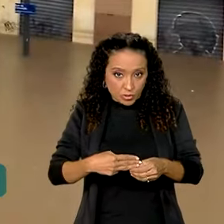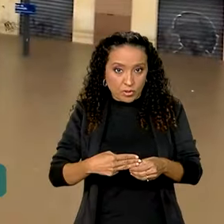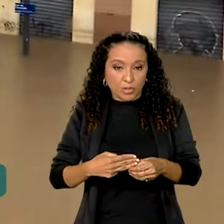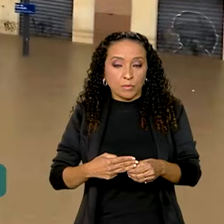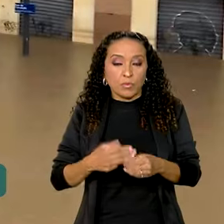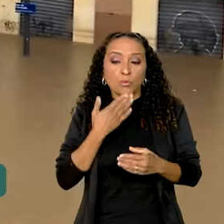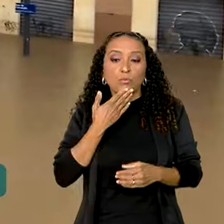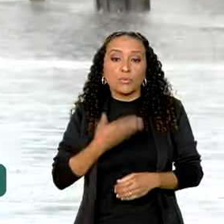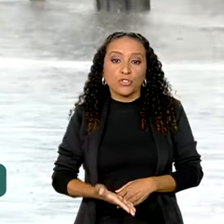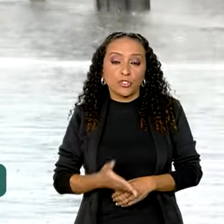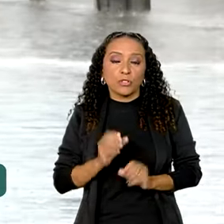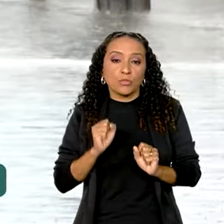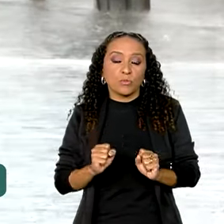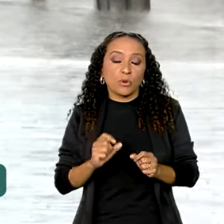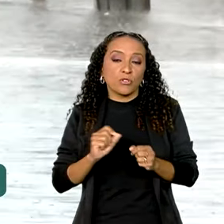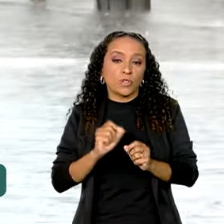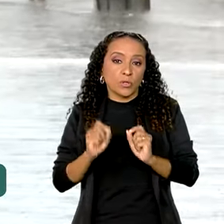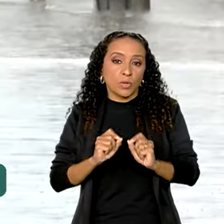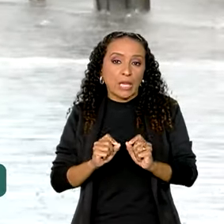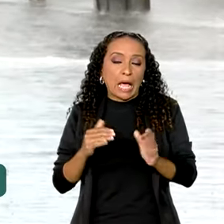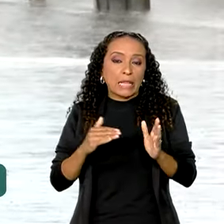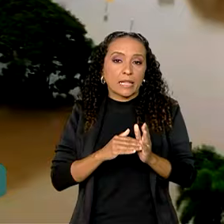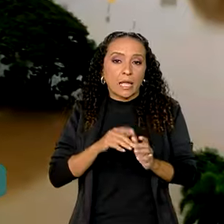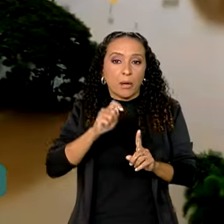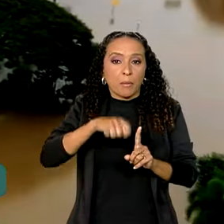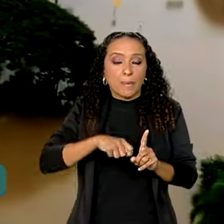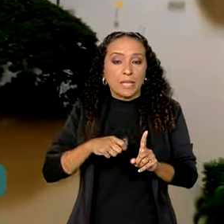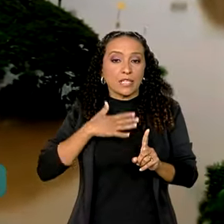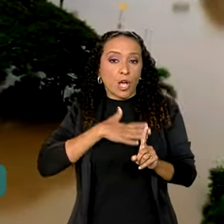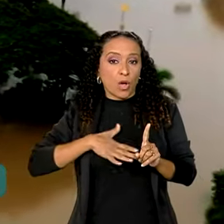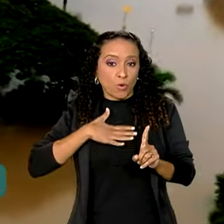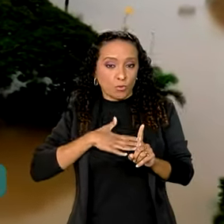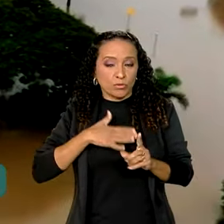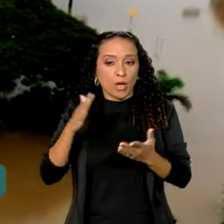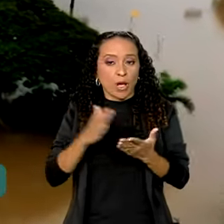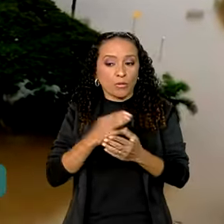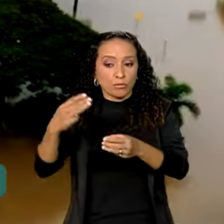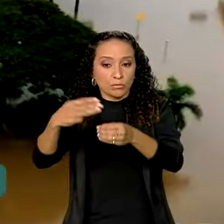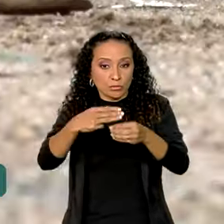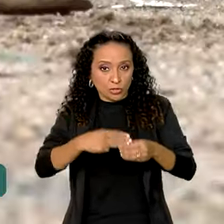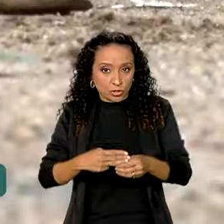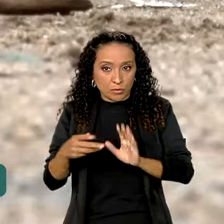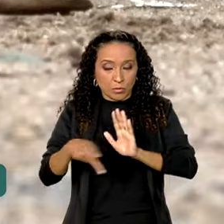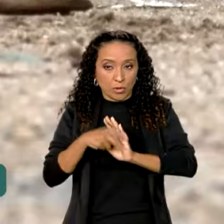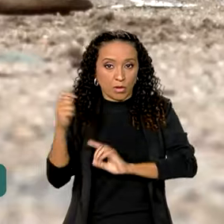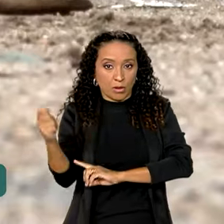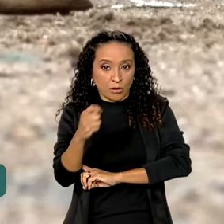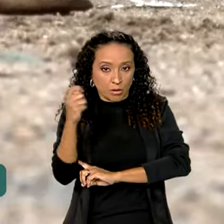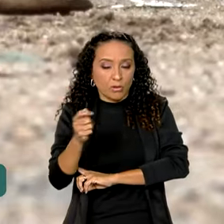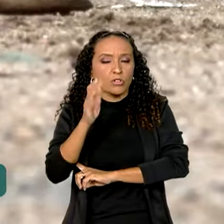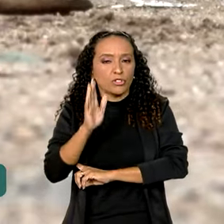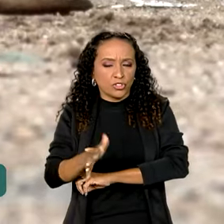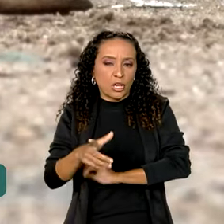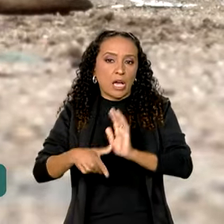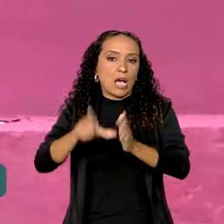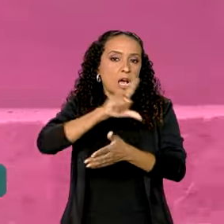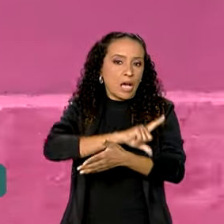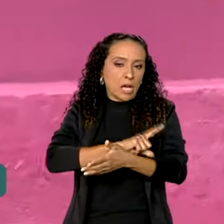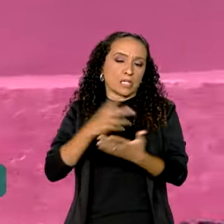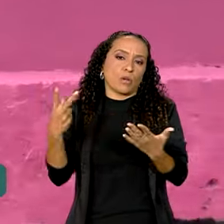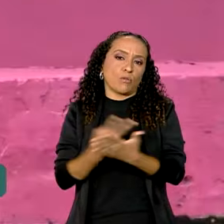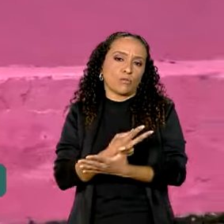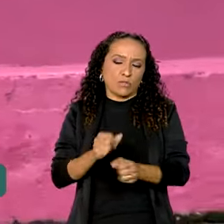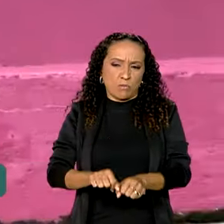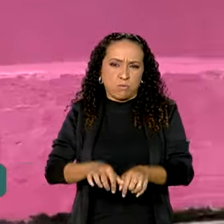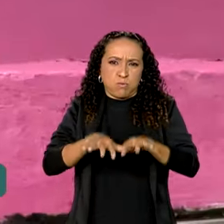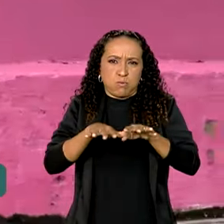as solicitações podem ser feitas até o mês de agosto. Alguns municípios gaúchos já haviam sofrido com